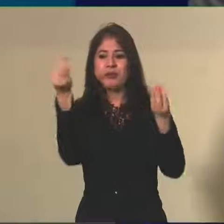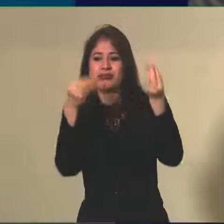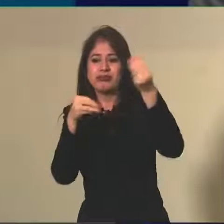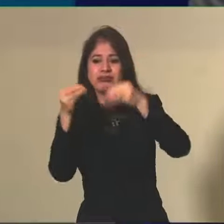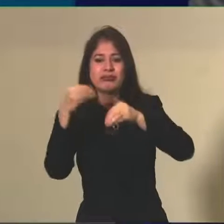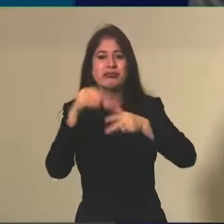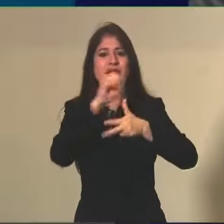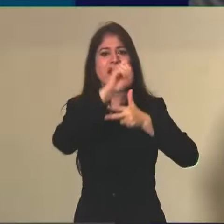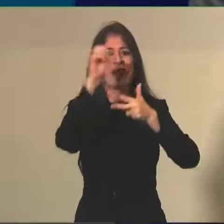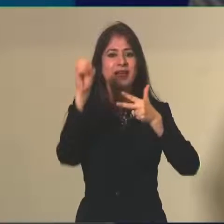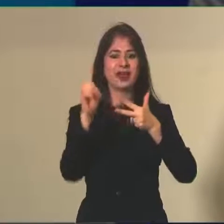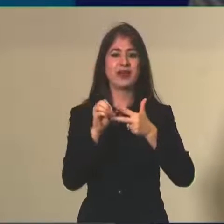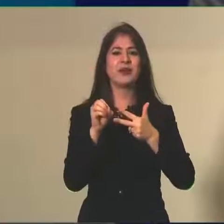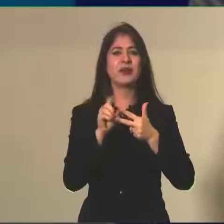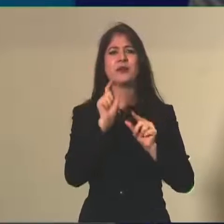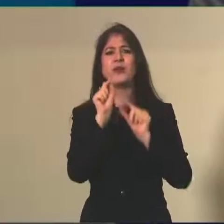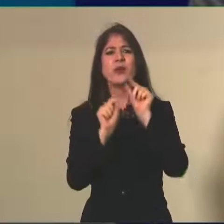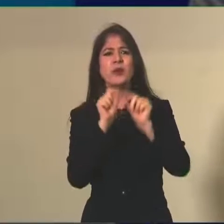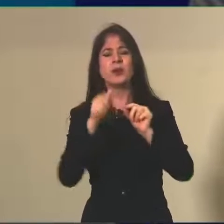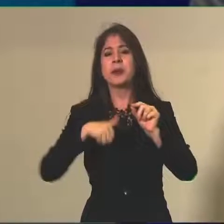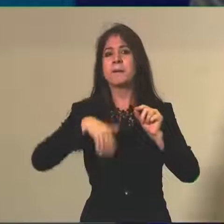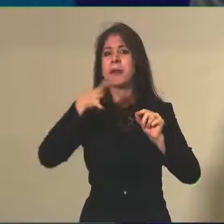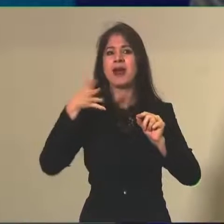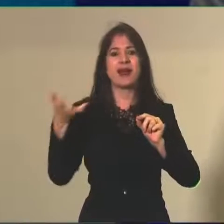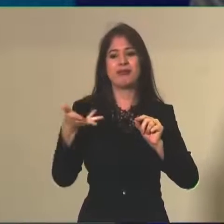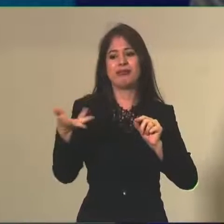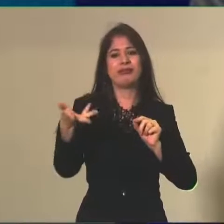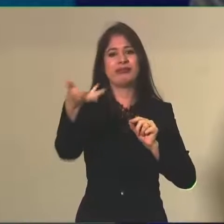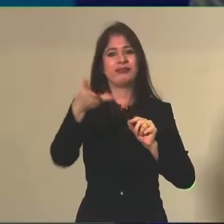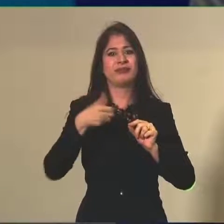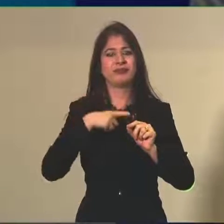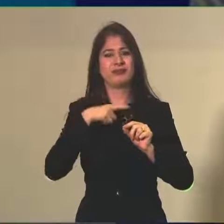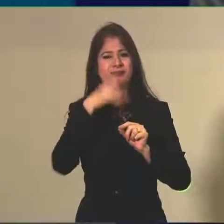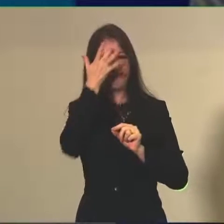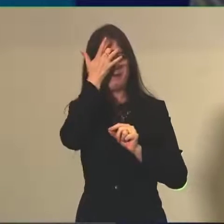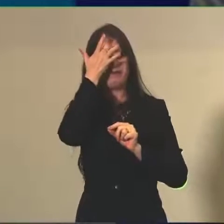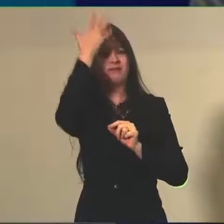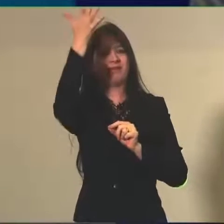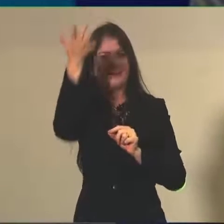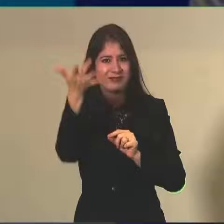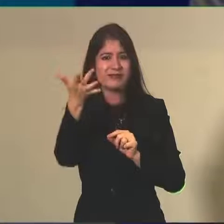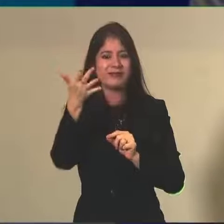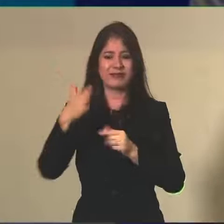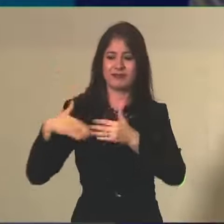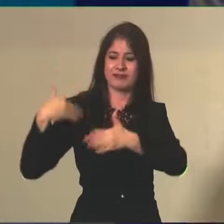Isso poderia trazer mais agilidade, menos custos, mais facilidade para todo o processo.